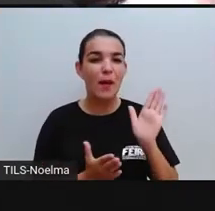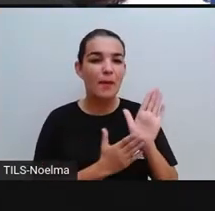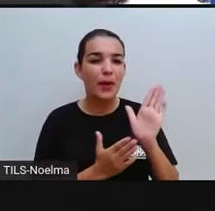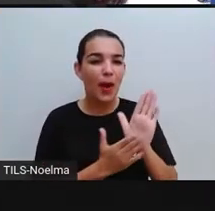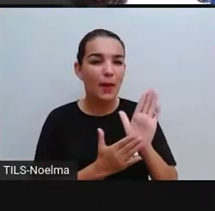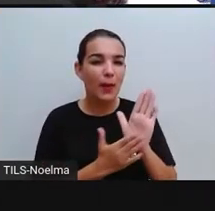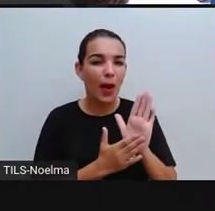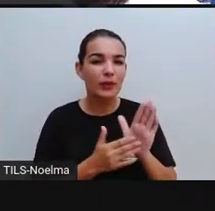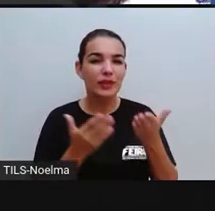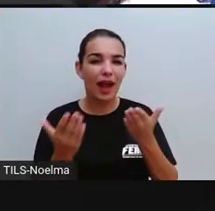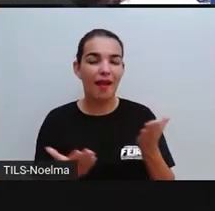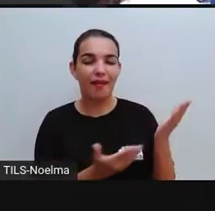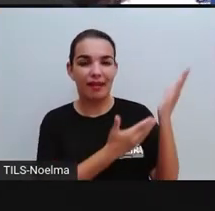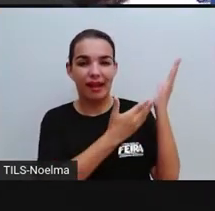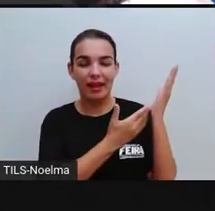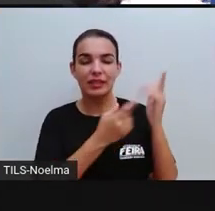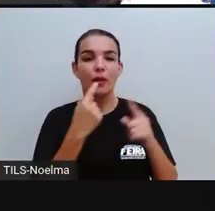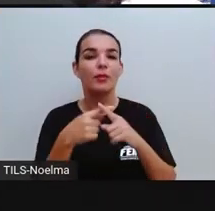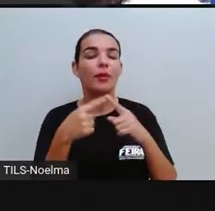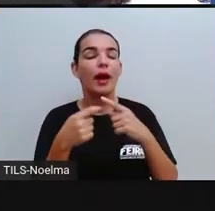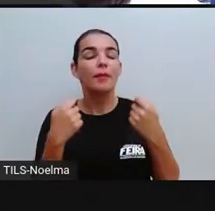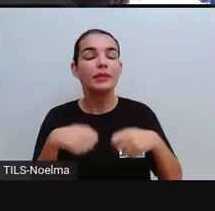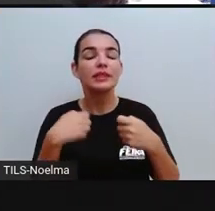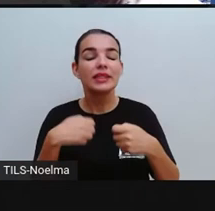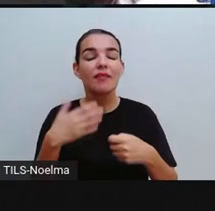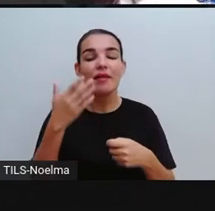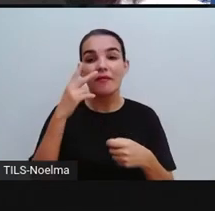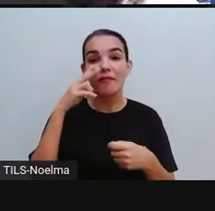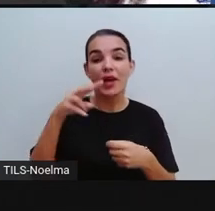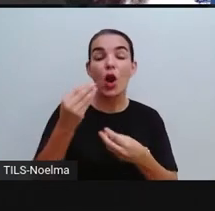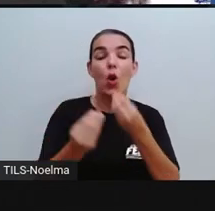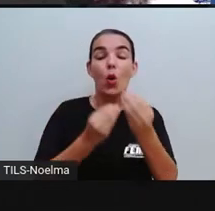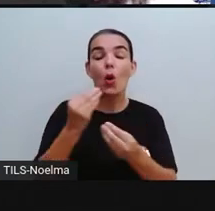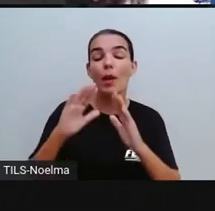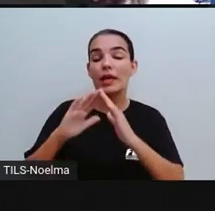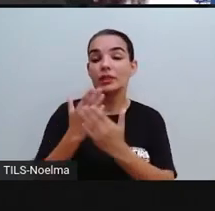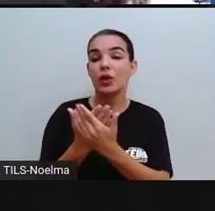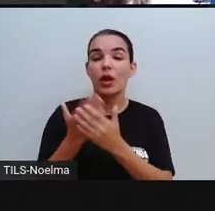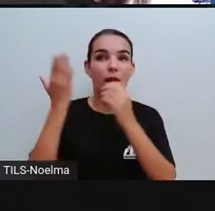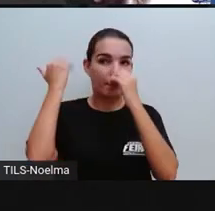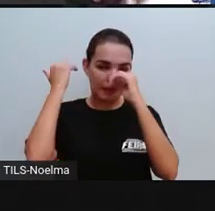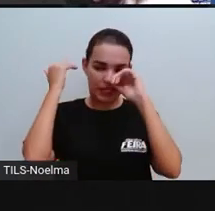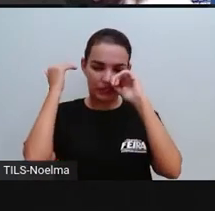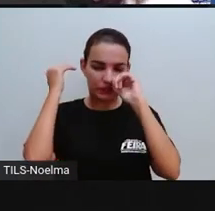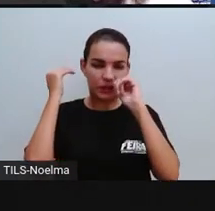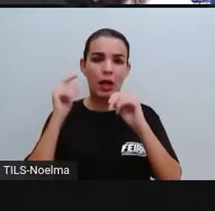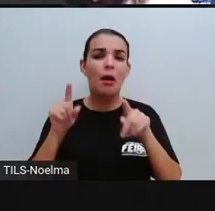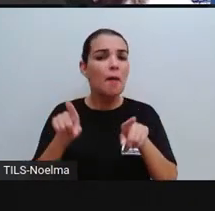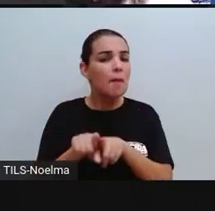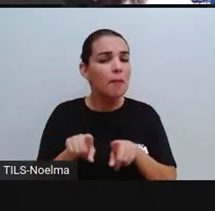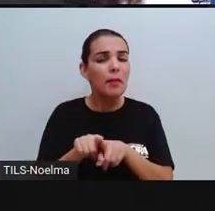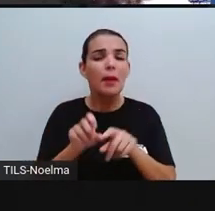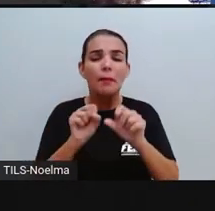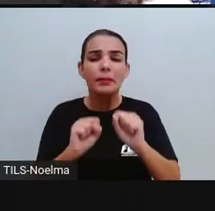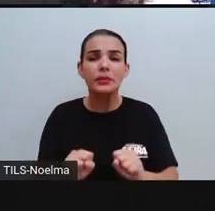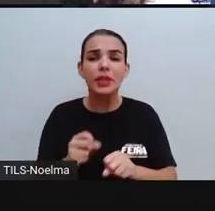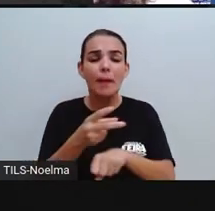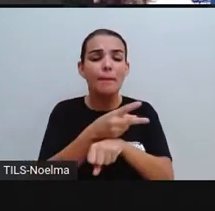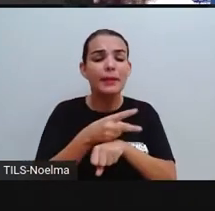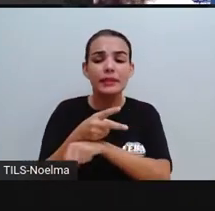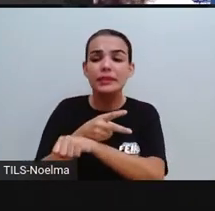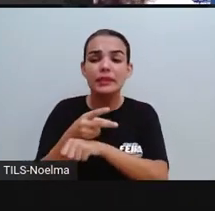investigar a escola, tá? Mas a gente poderia investigar qualquer outro espaço de